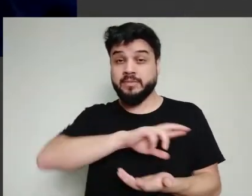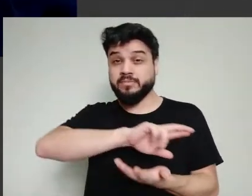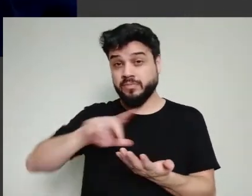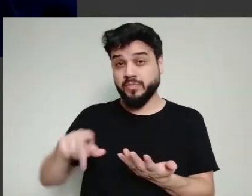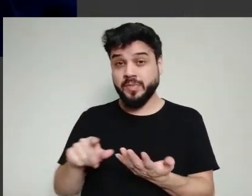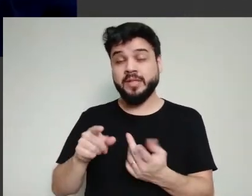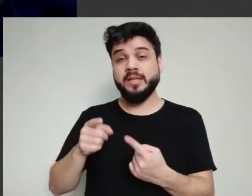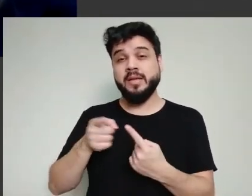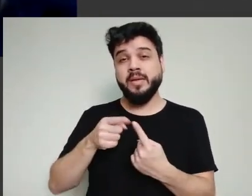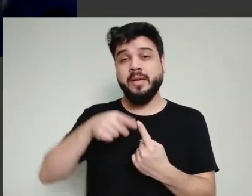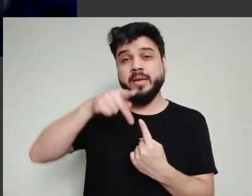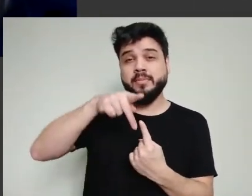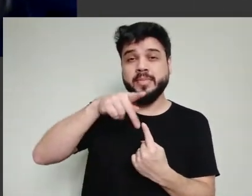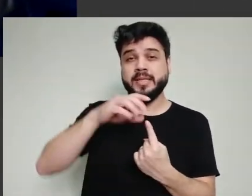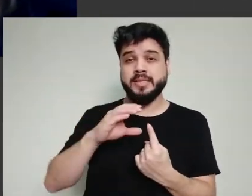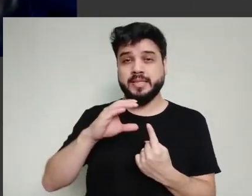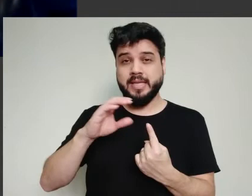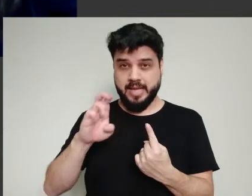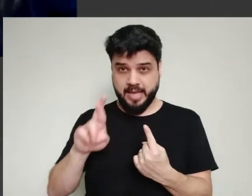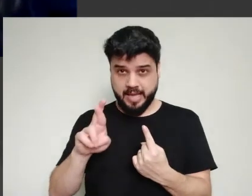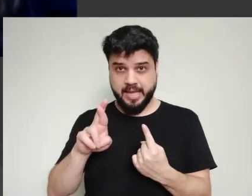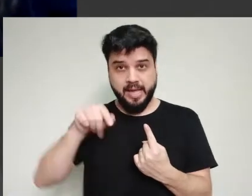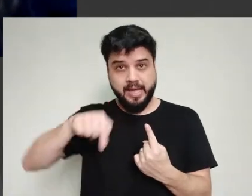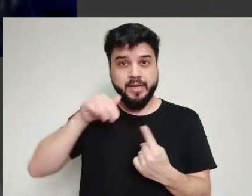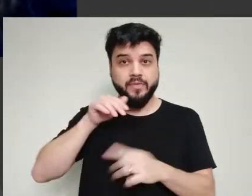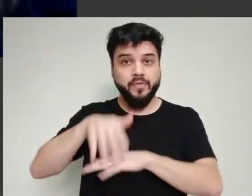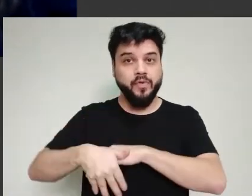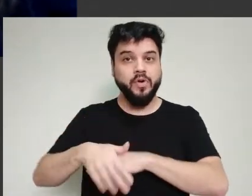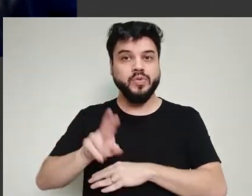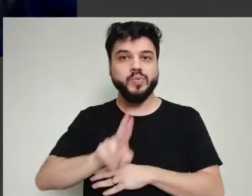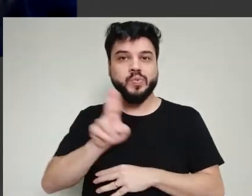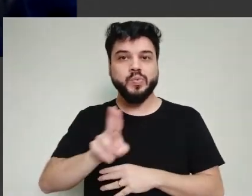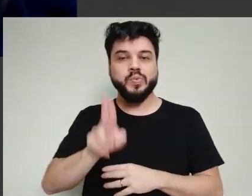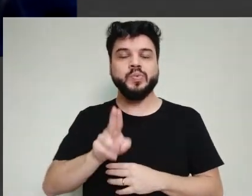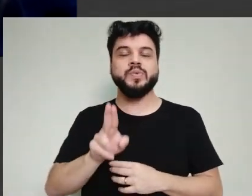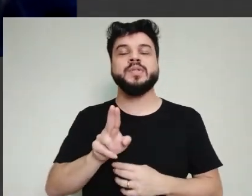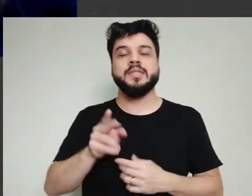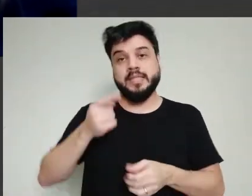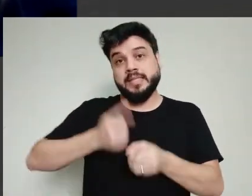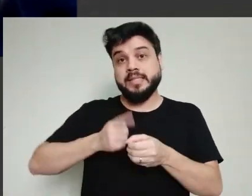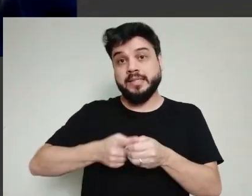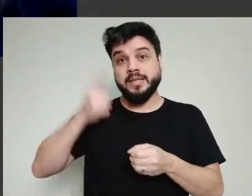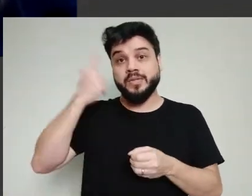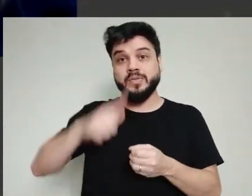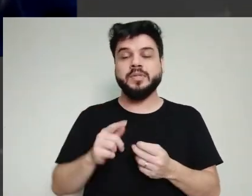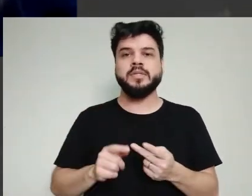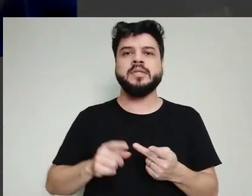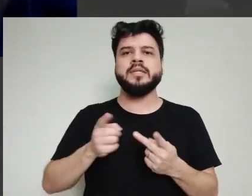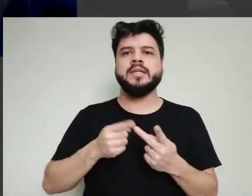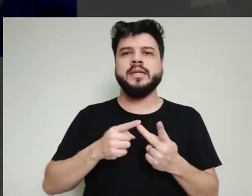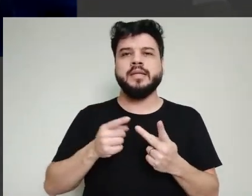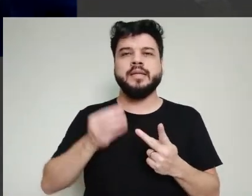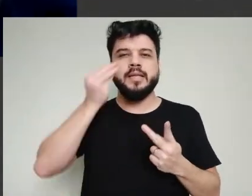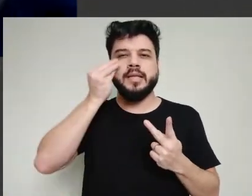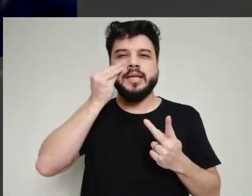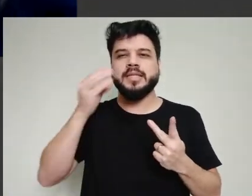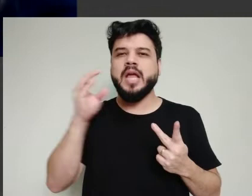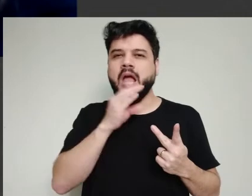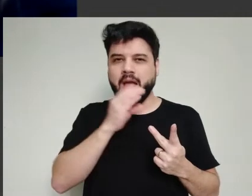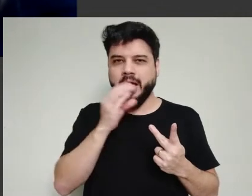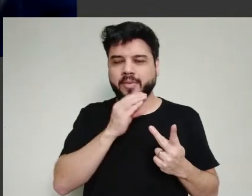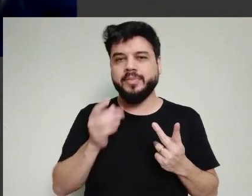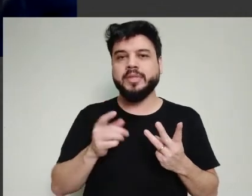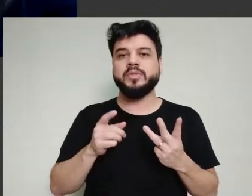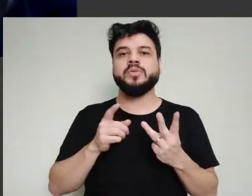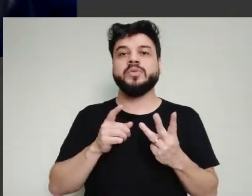Existem os testes rápidos, a gente tem até testes em farmácia hoje em dia. Você podia explicar para a gente um pouquinho também, para a gente entender melhor essa